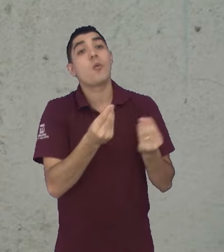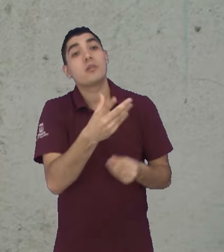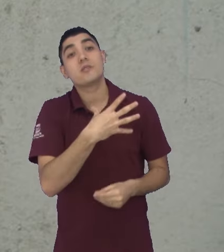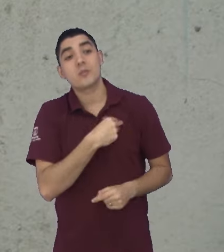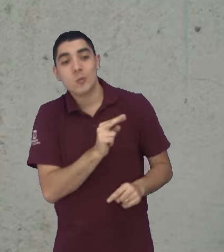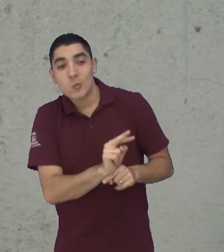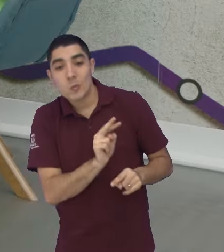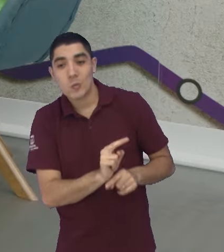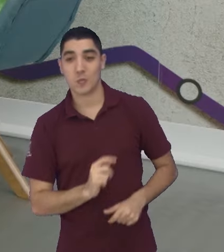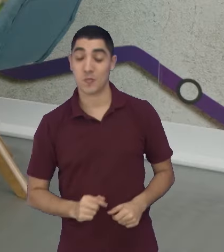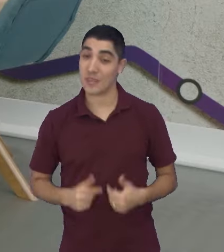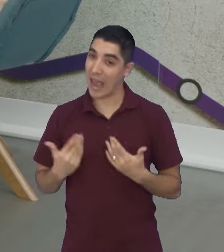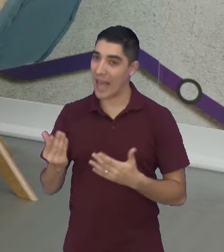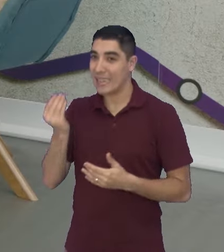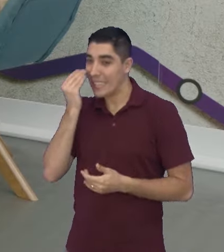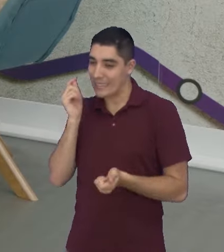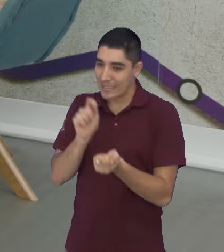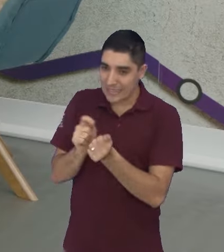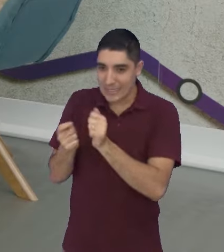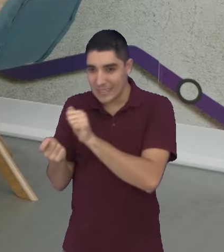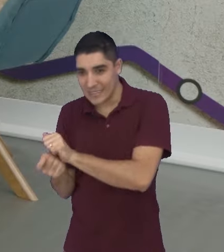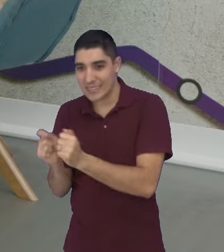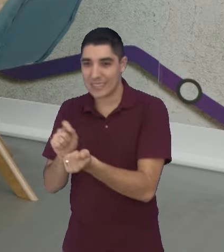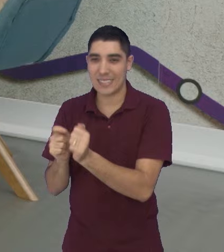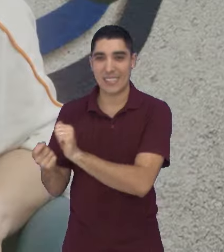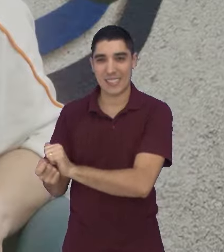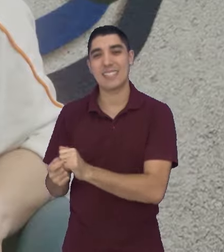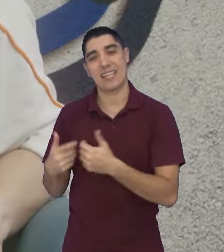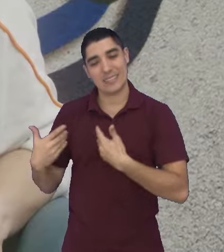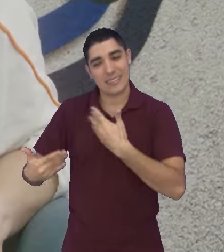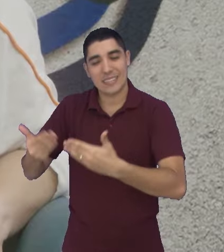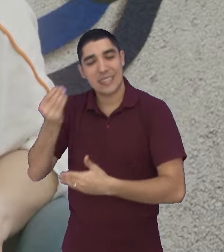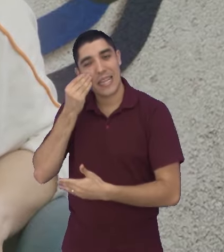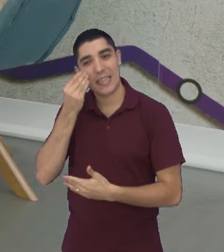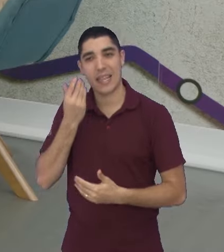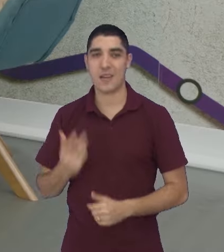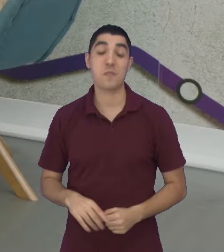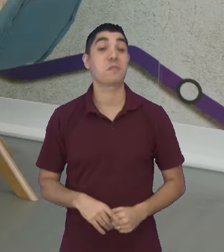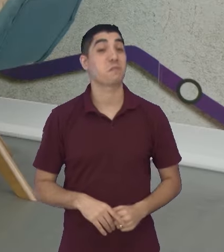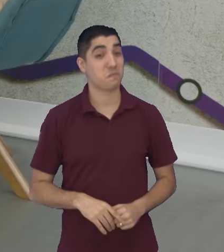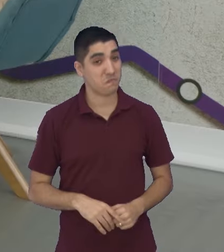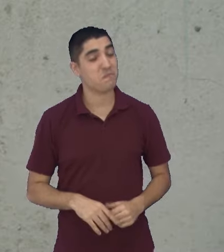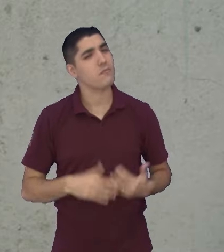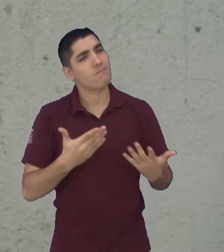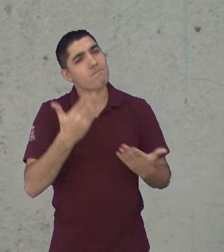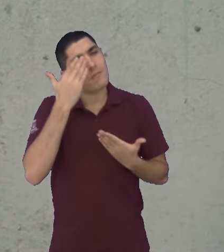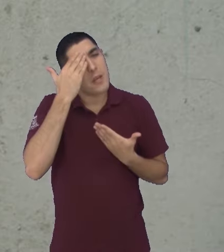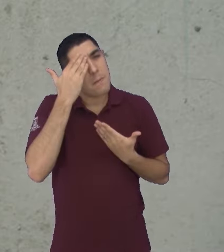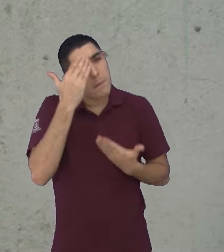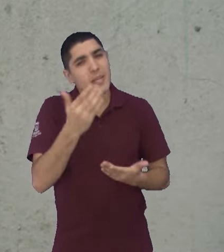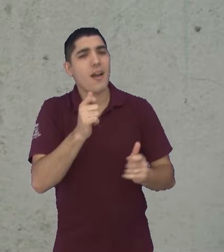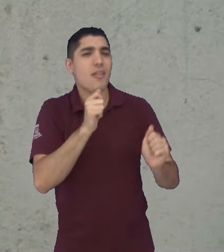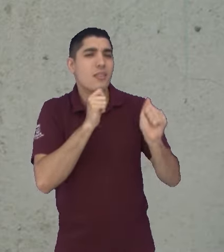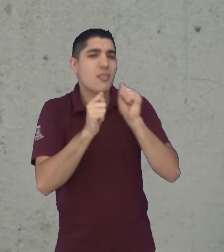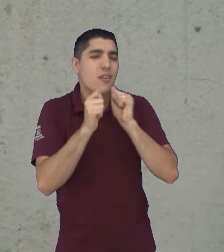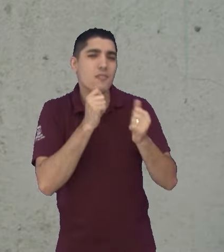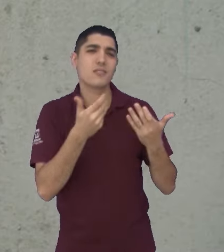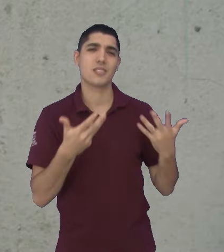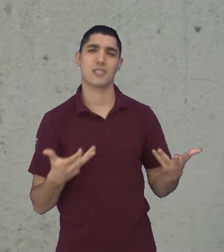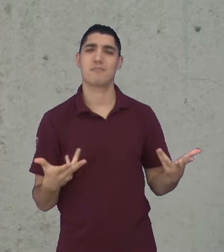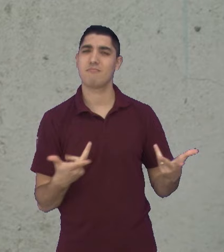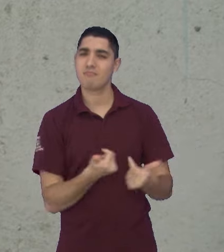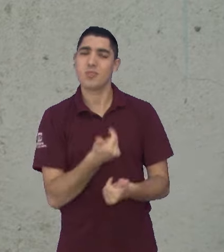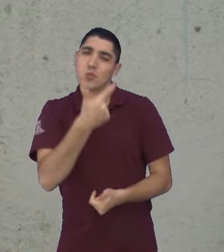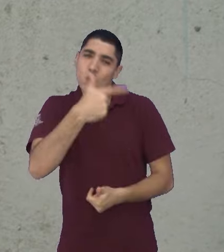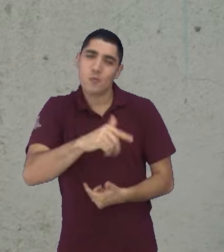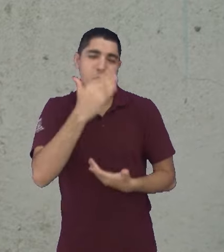história? A gente vai ajeitando, né? Sempre vai a gente dar um jeitinho. Sim. Tati, muito obrigada pela sua presença aqui no programa, viu? Mais